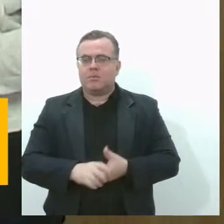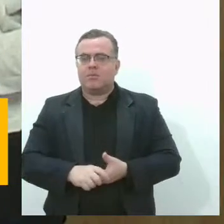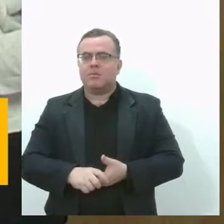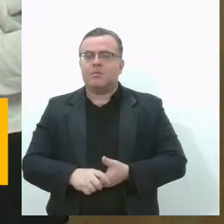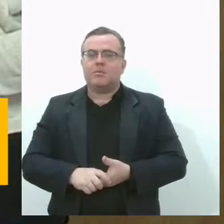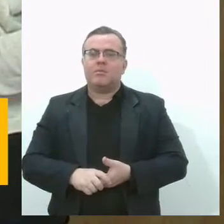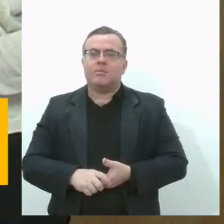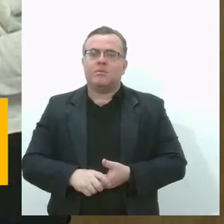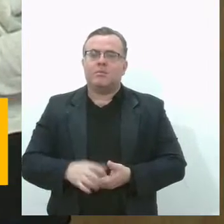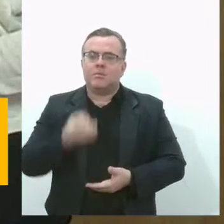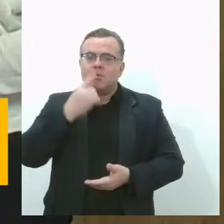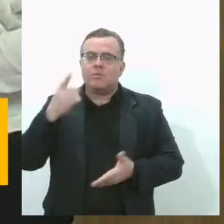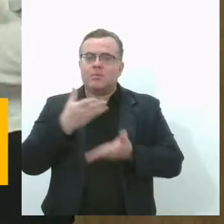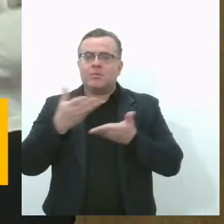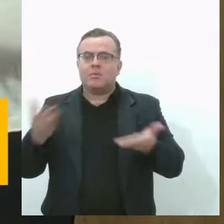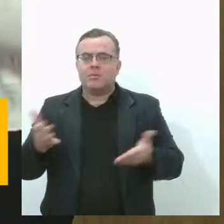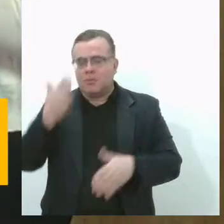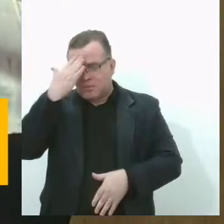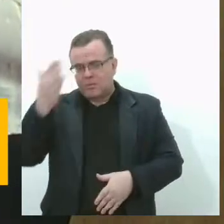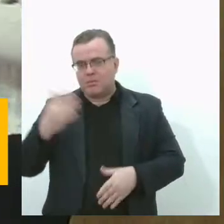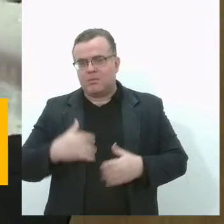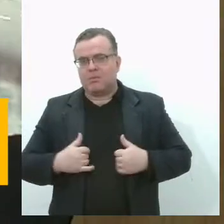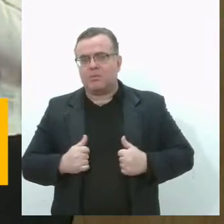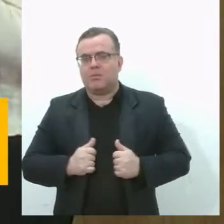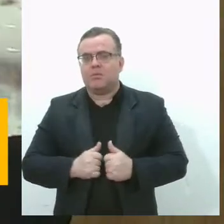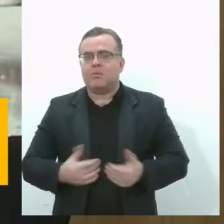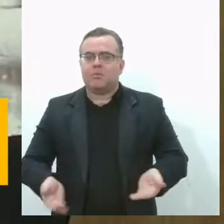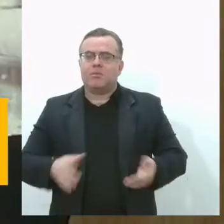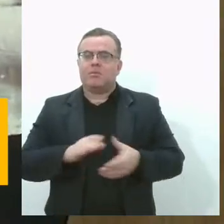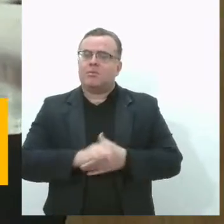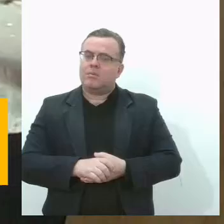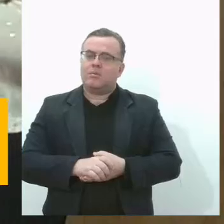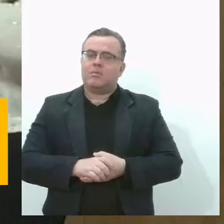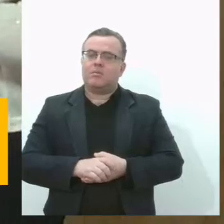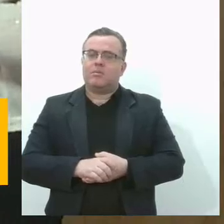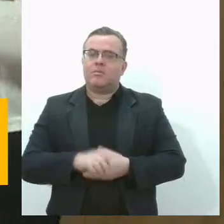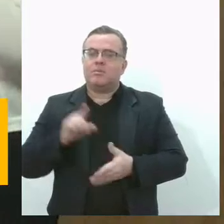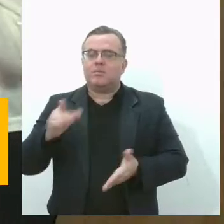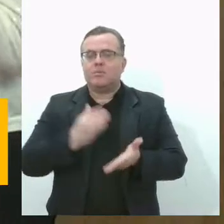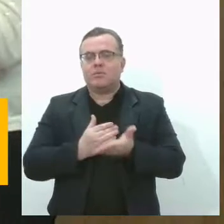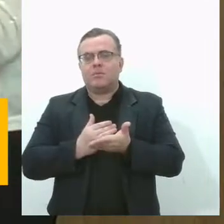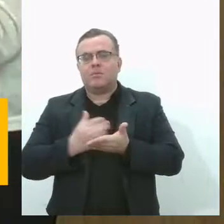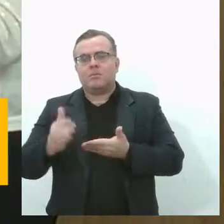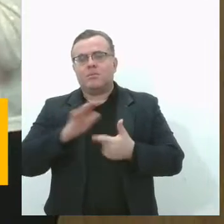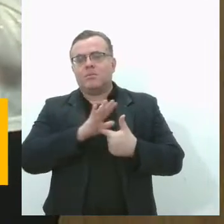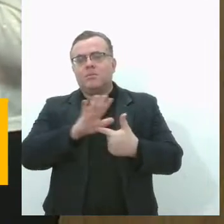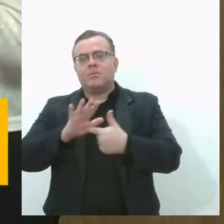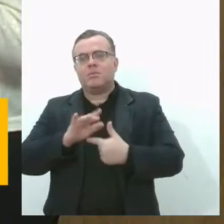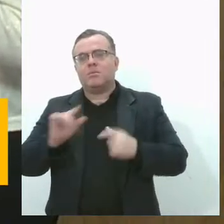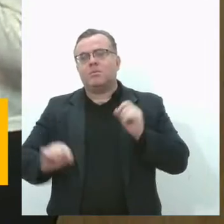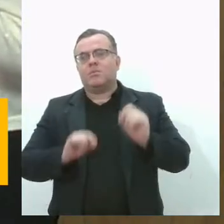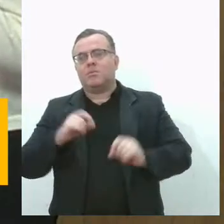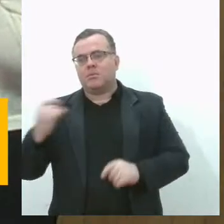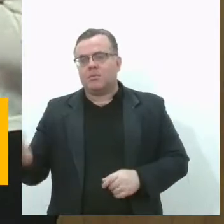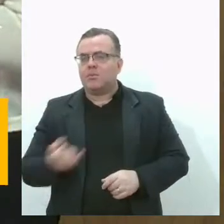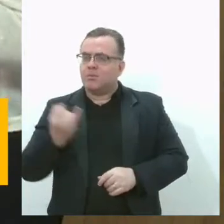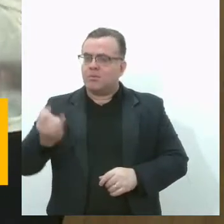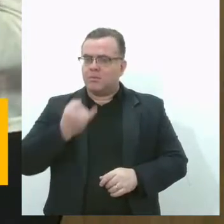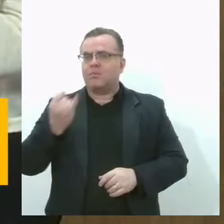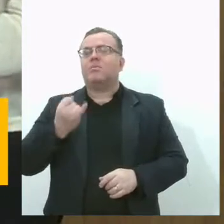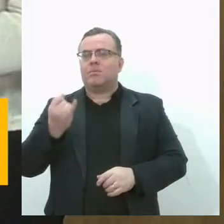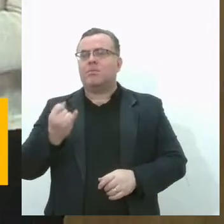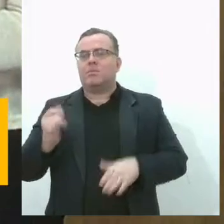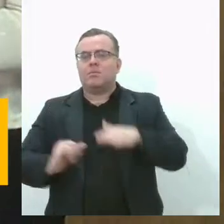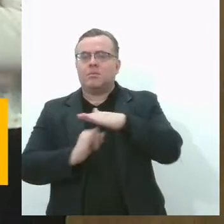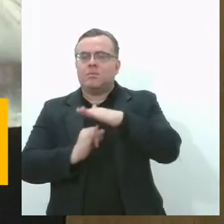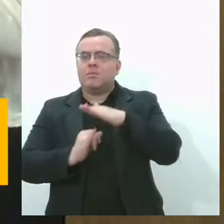Bom dia, obrigada. Maria Cristina, eu queria que você começasse destacando para a gente a importância da instituição de uma